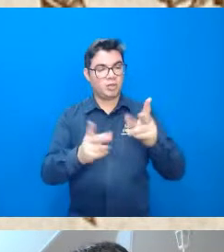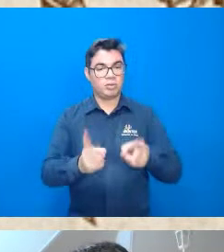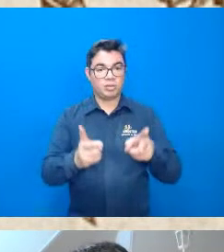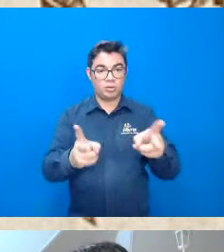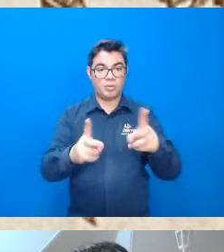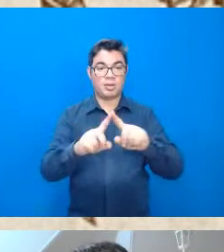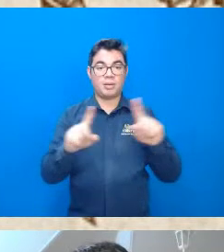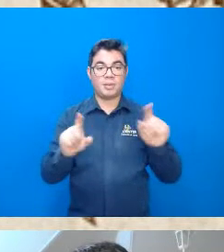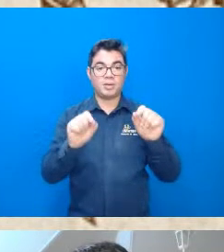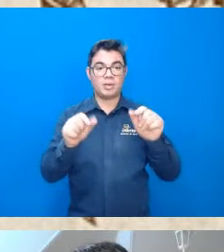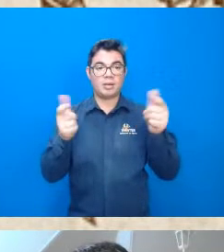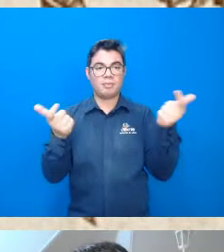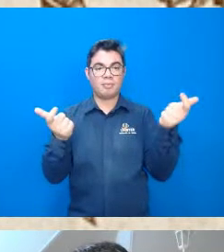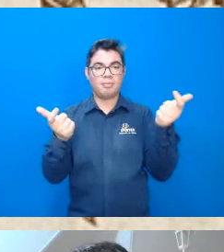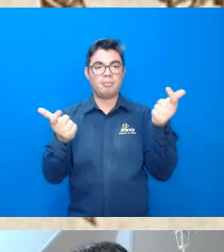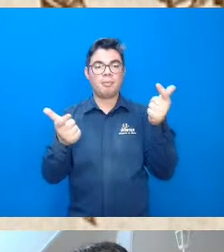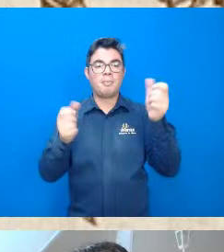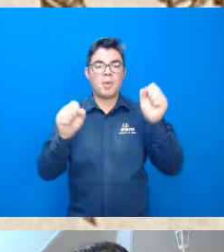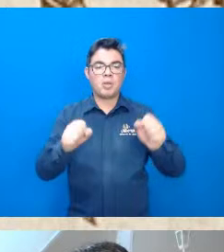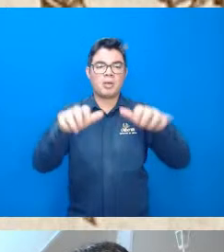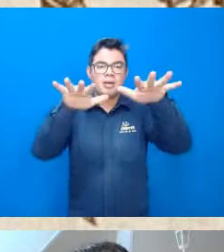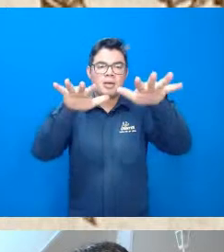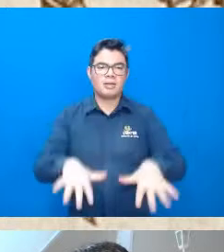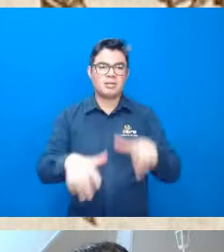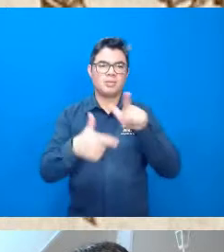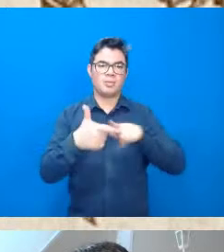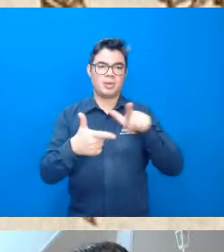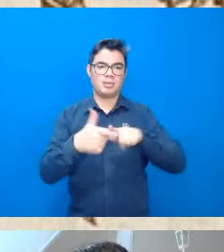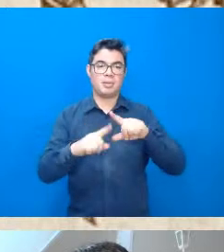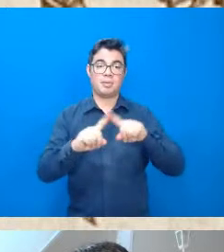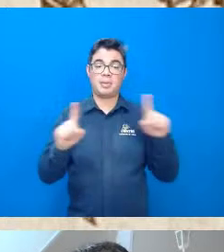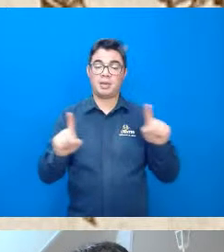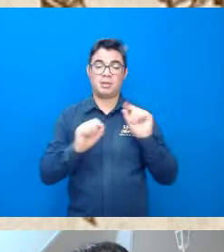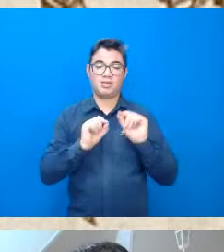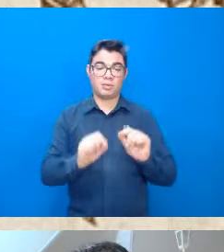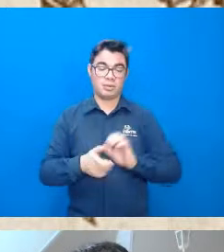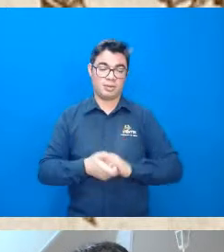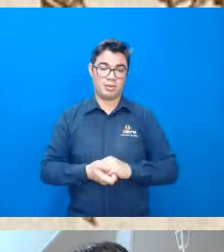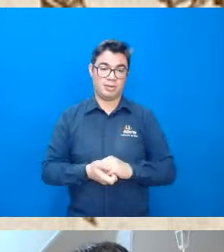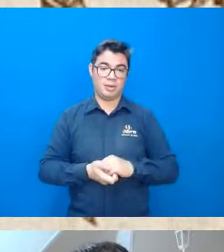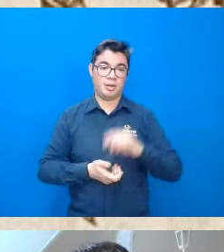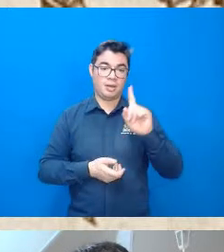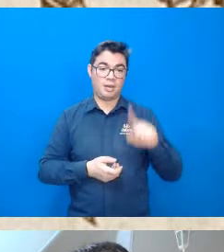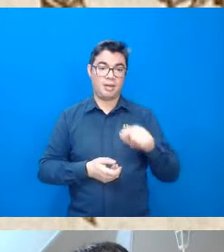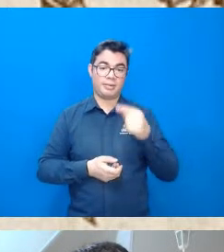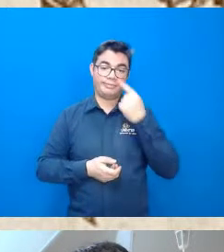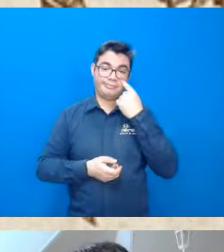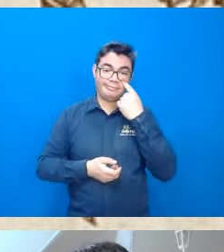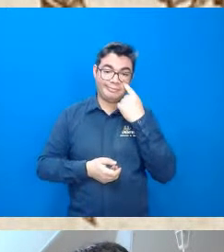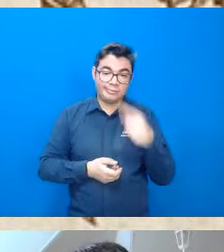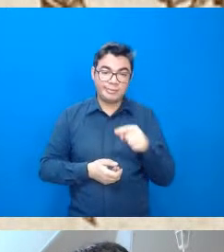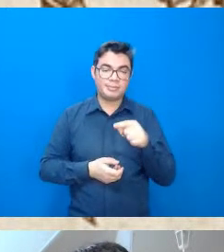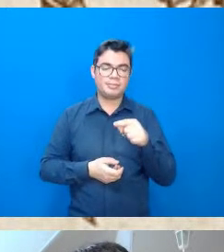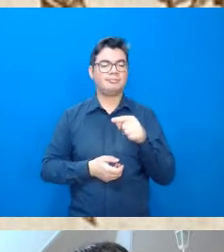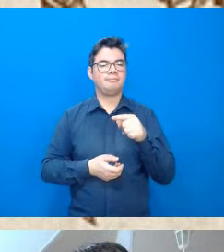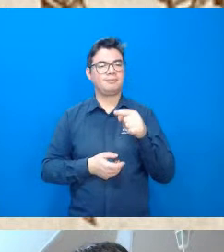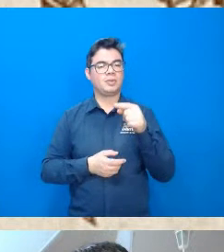cheguemos num colapso não tem como saber mas de um ponto de vista mais